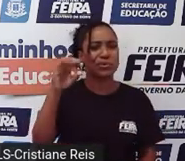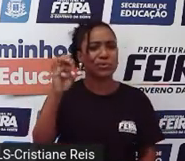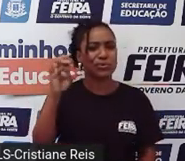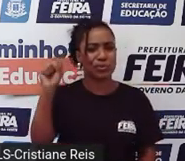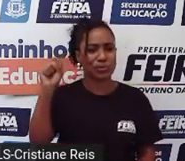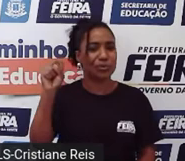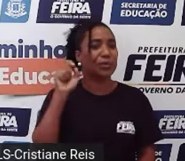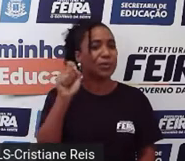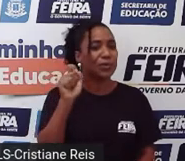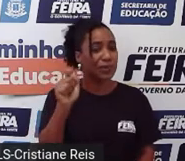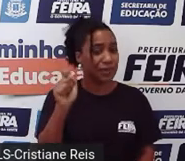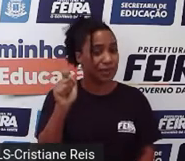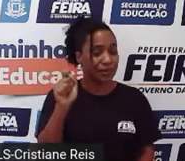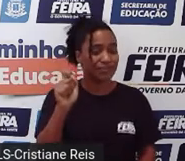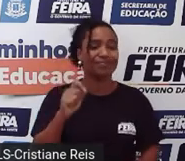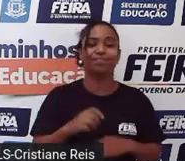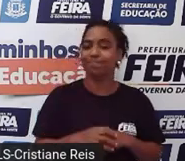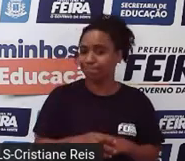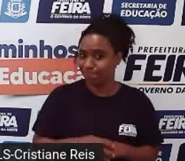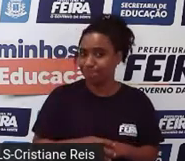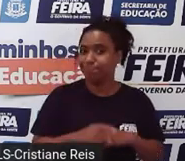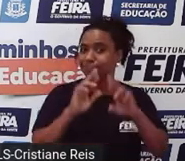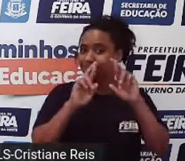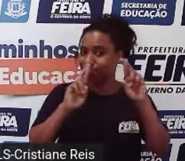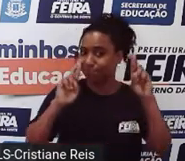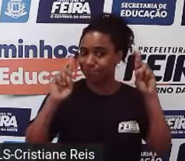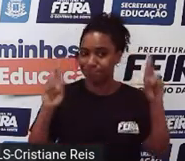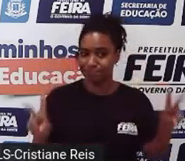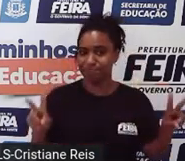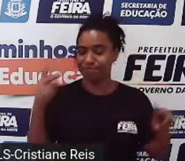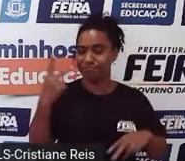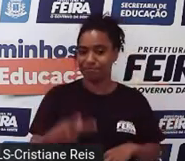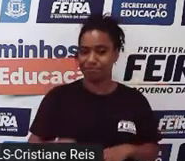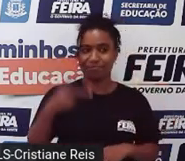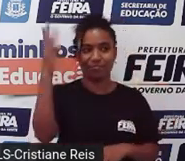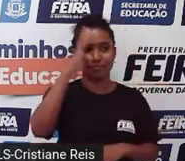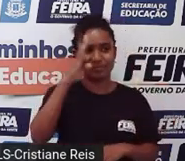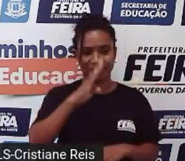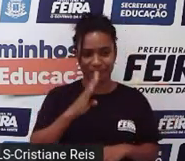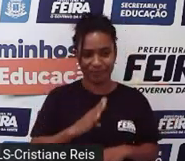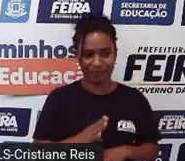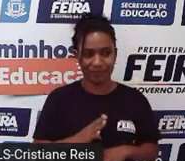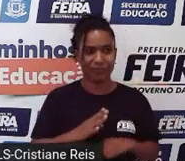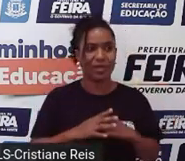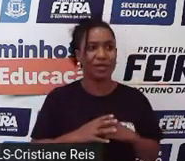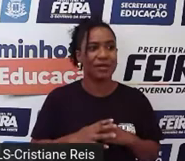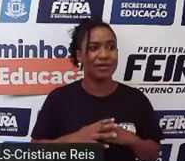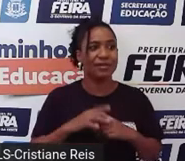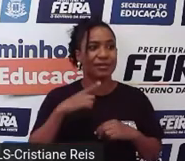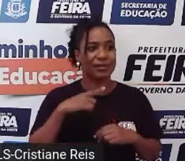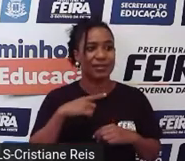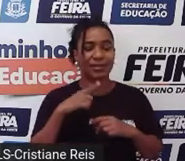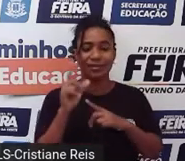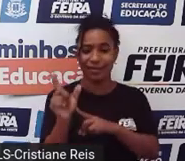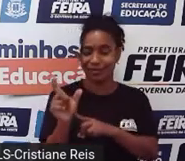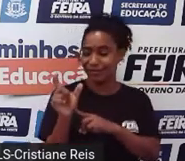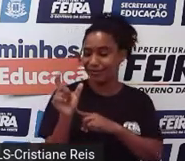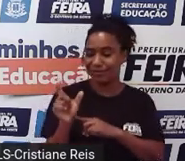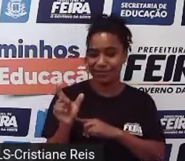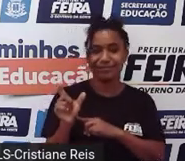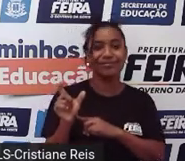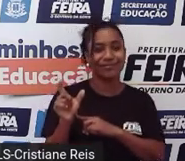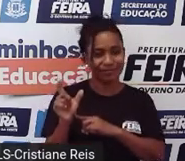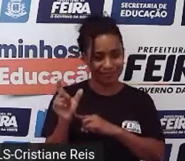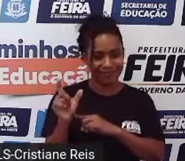monção? E é algo totalmente diferente de nossa cultura. Então, monção é uma palavra que é usada para se